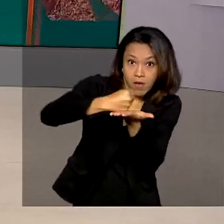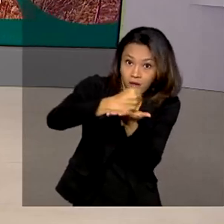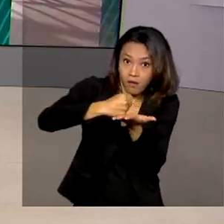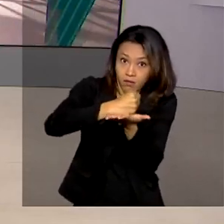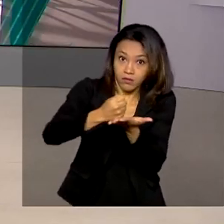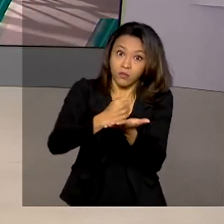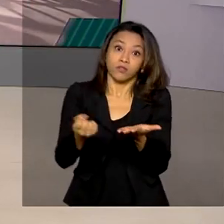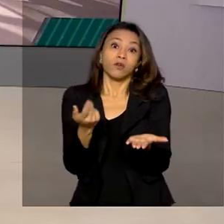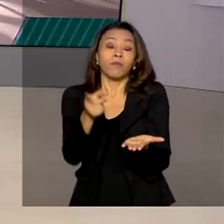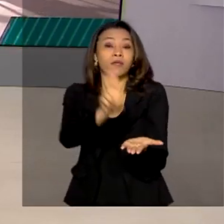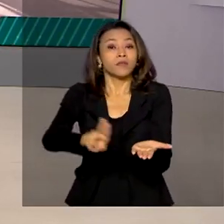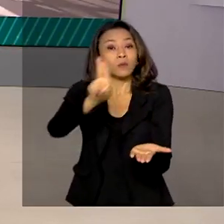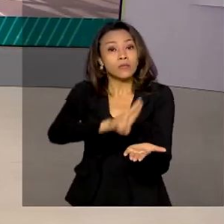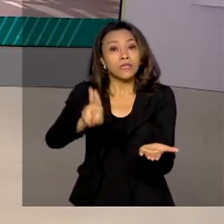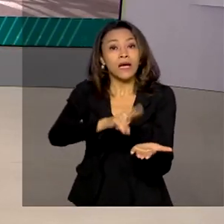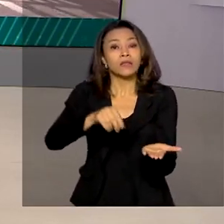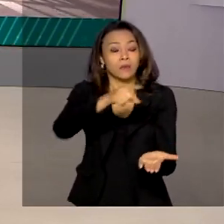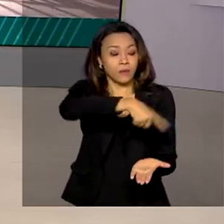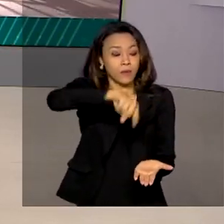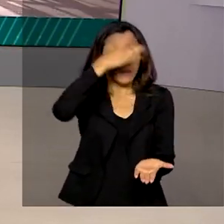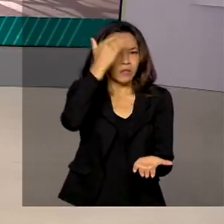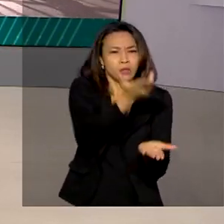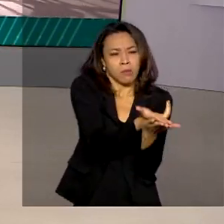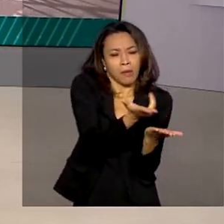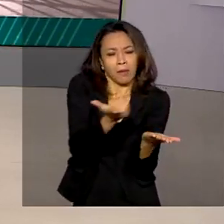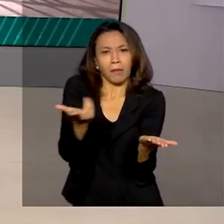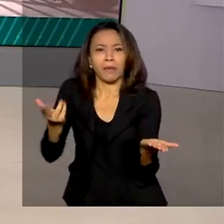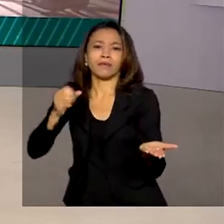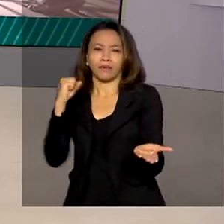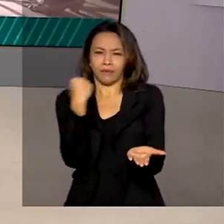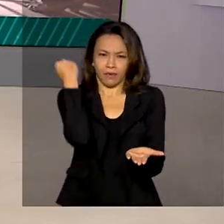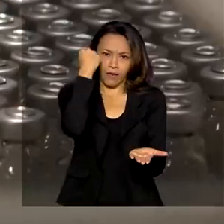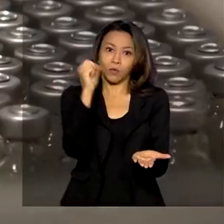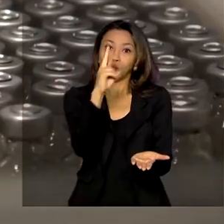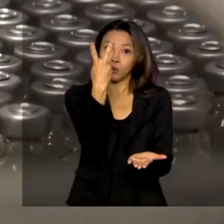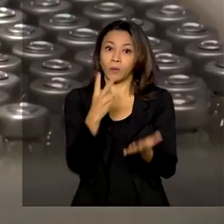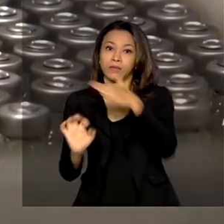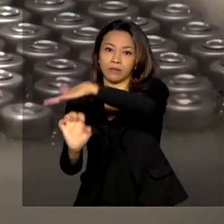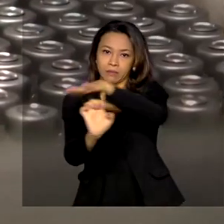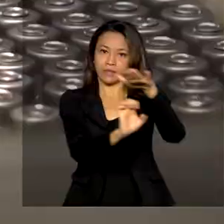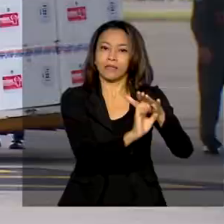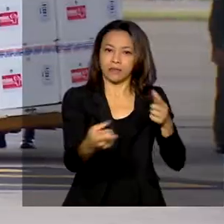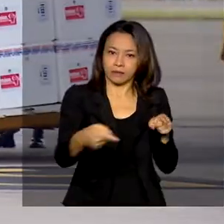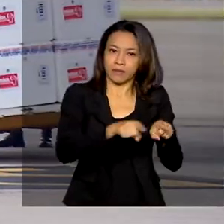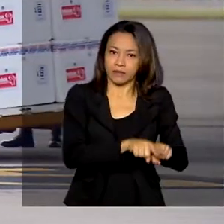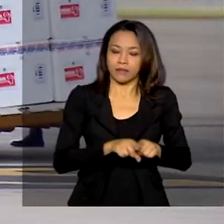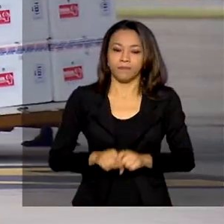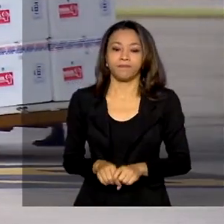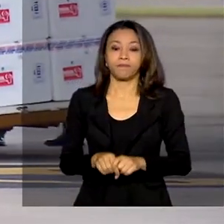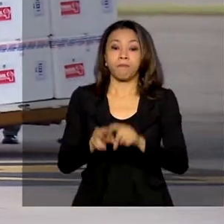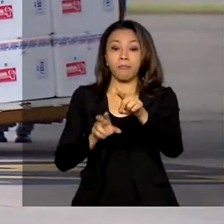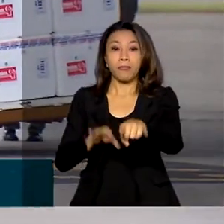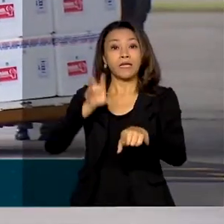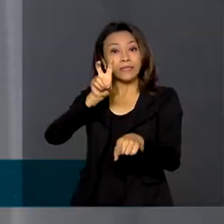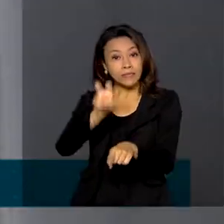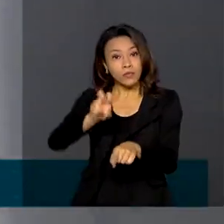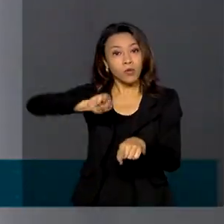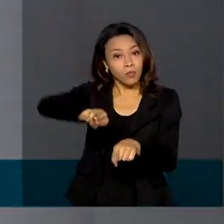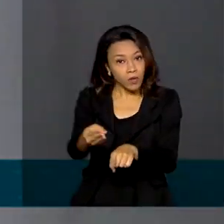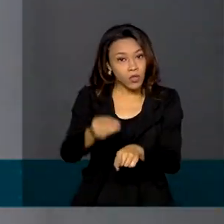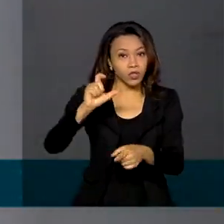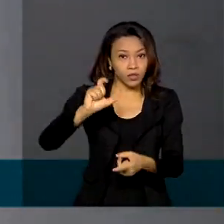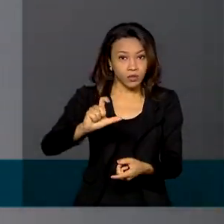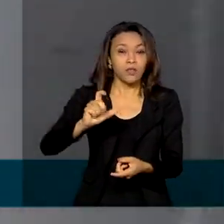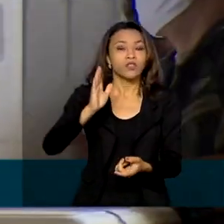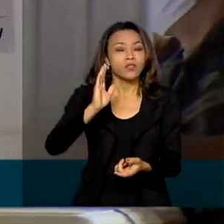graves em parceria com duas empresas fabricantes. Das 5 milhões de doses distribuídas para